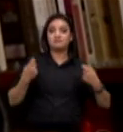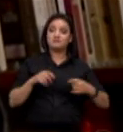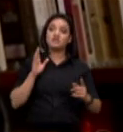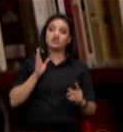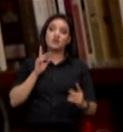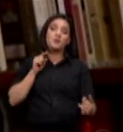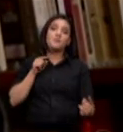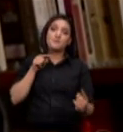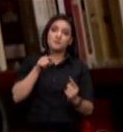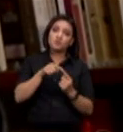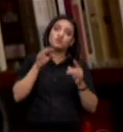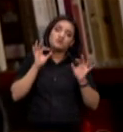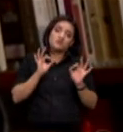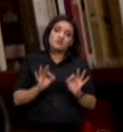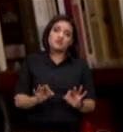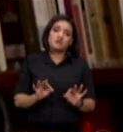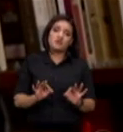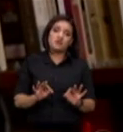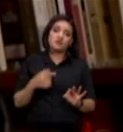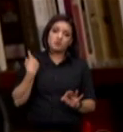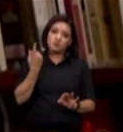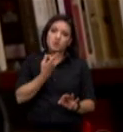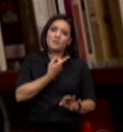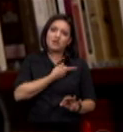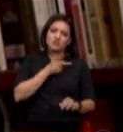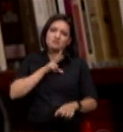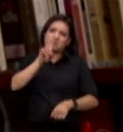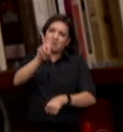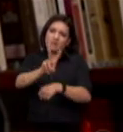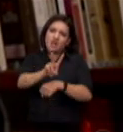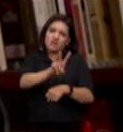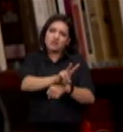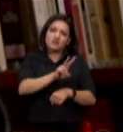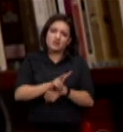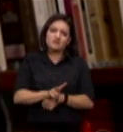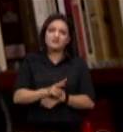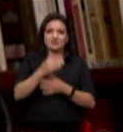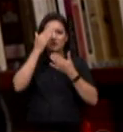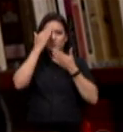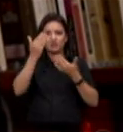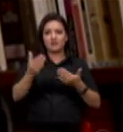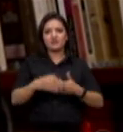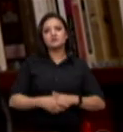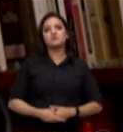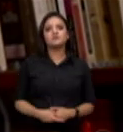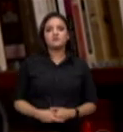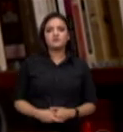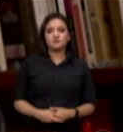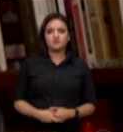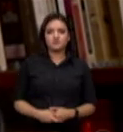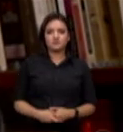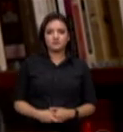motivo mais do que suficiente para mantermos a floresta muito obrigado muito